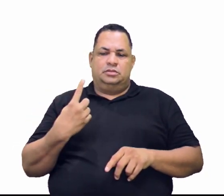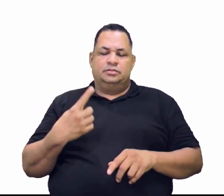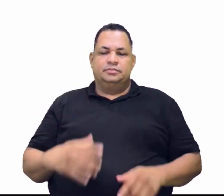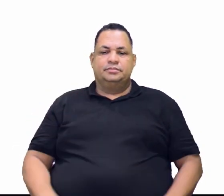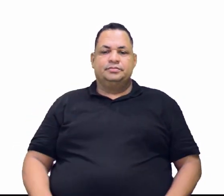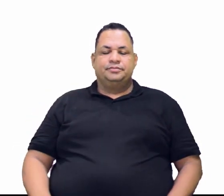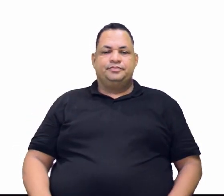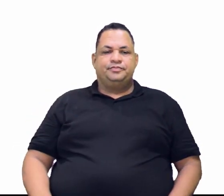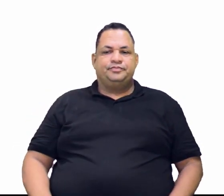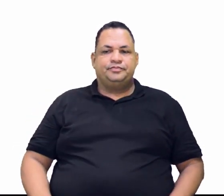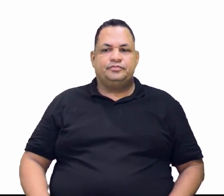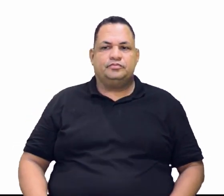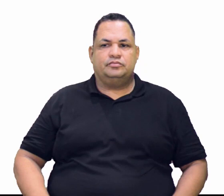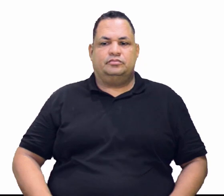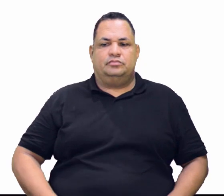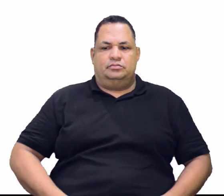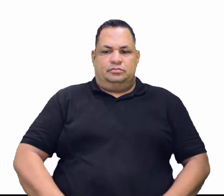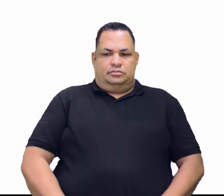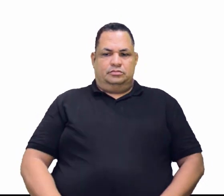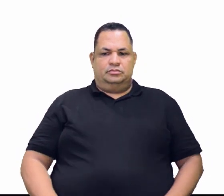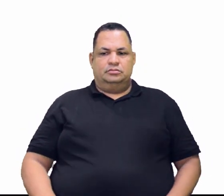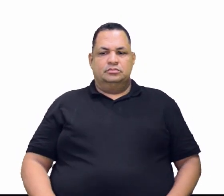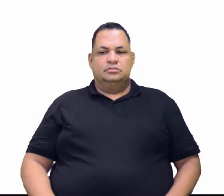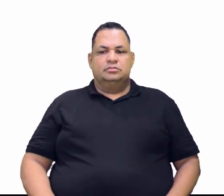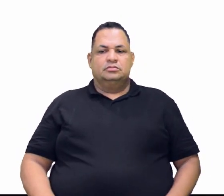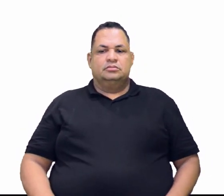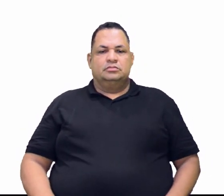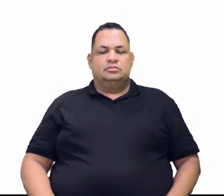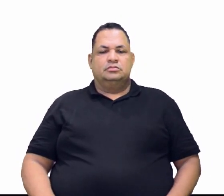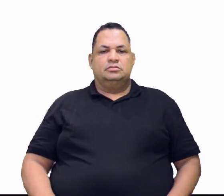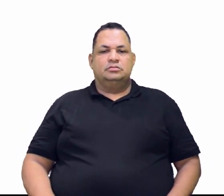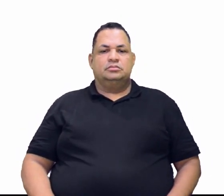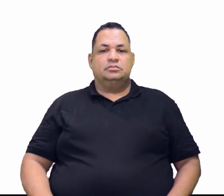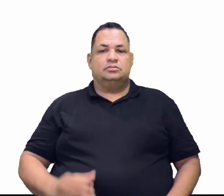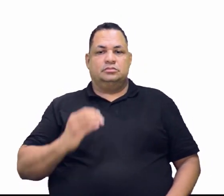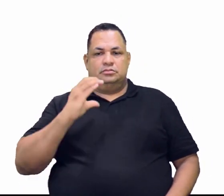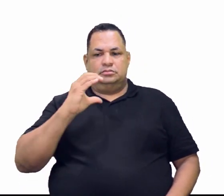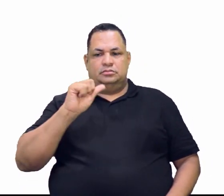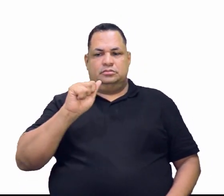Só não foi dia 31, foi dia 4. Esse aí é a caçeterita.